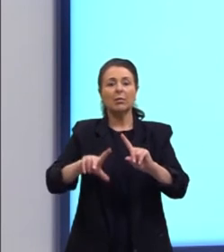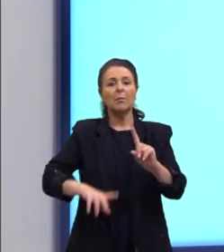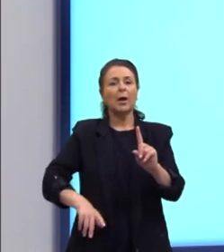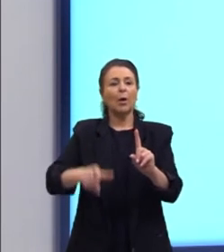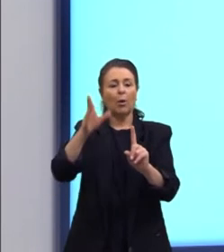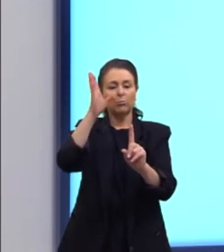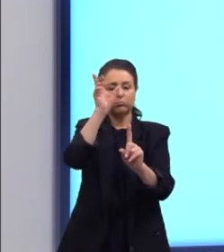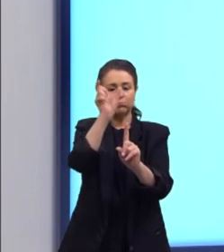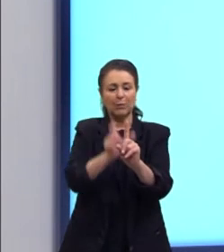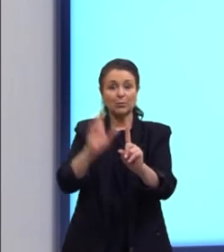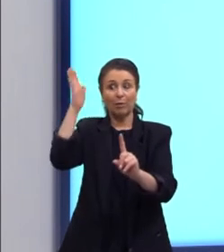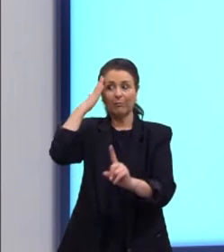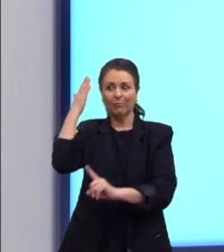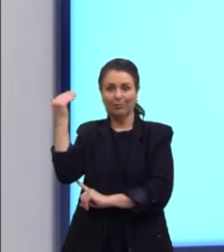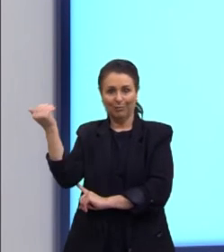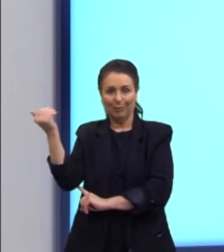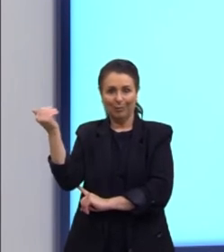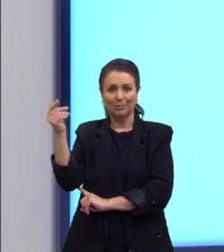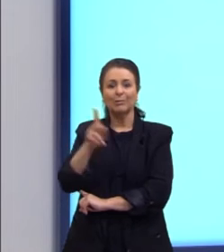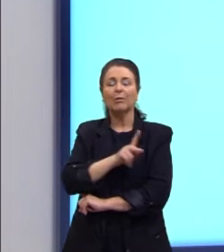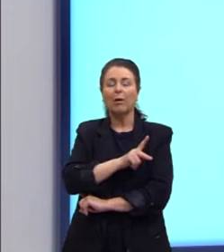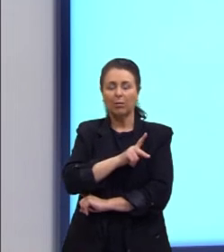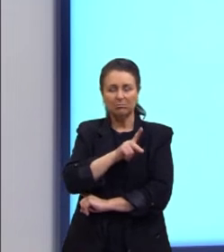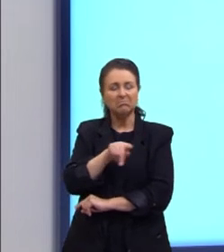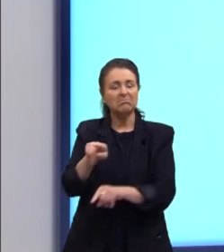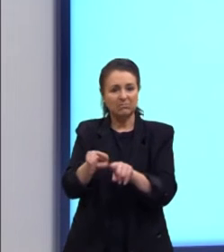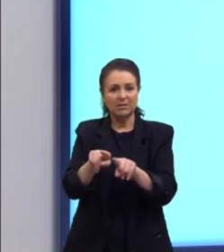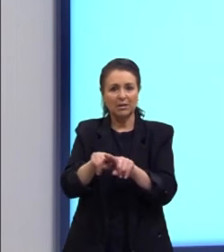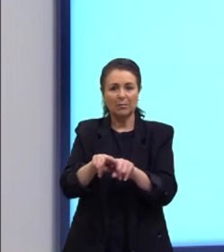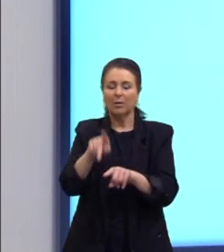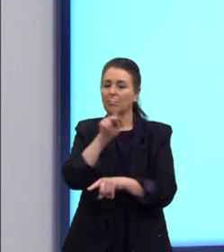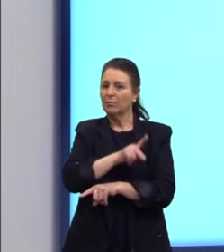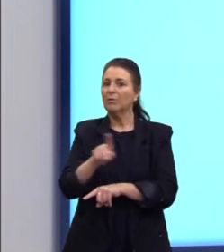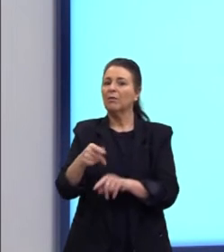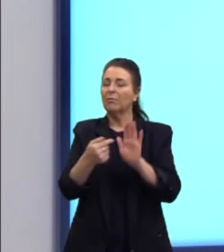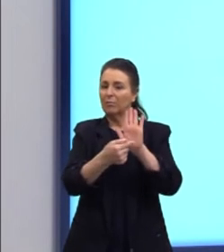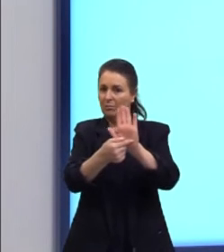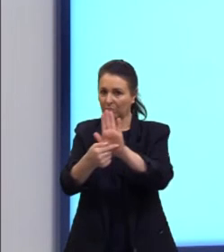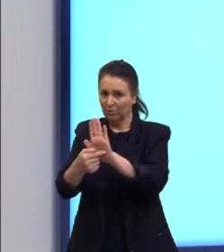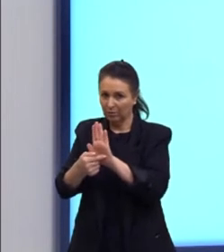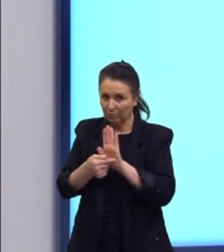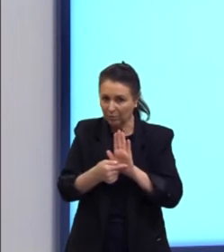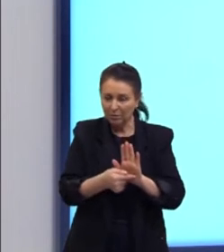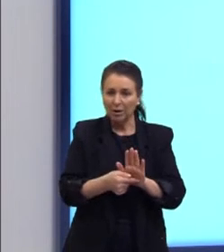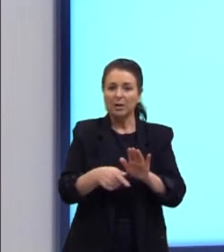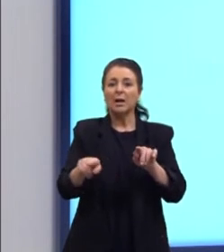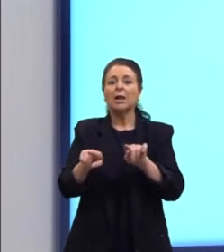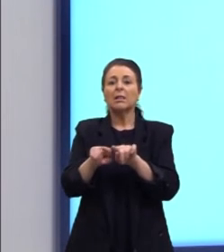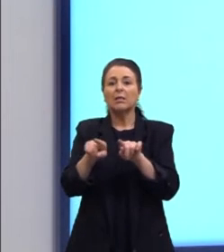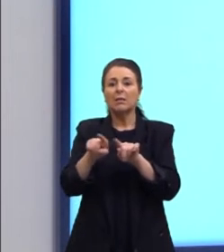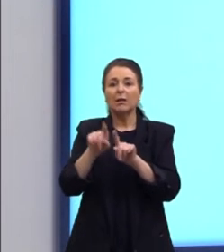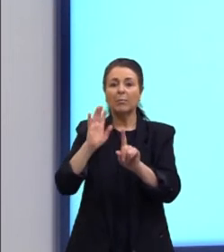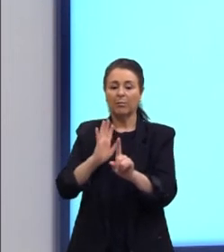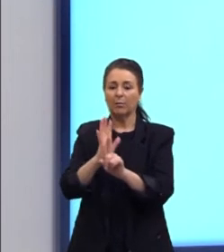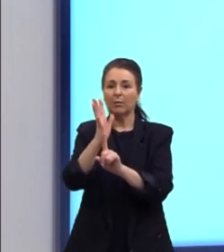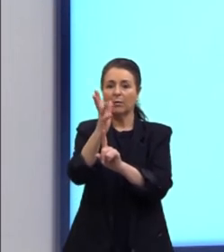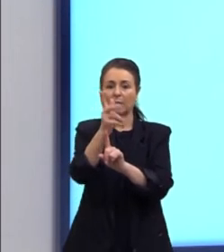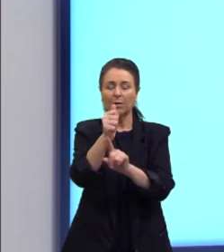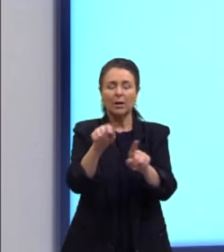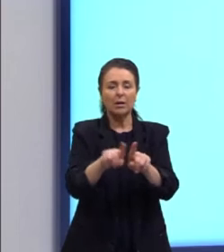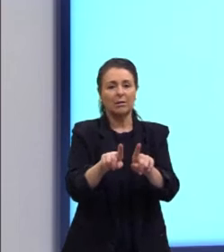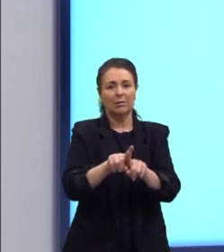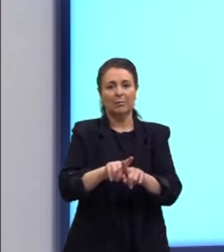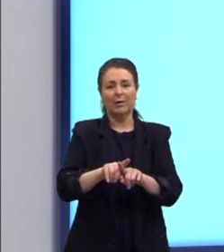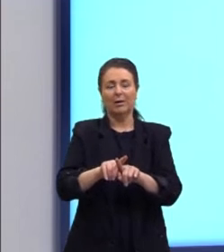nós vamos ver no decorrer das nossas aulas ainda, suas lendas e a sua literatura,